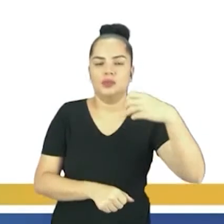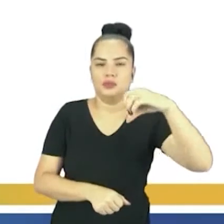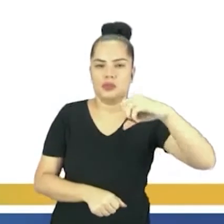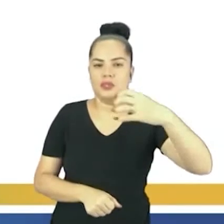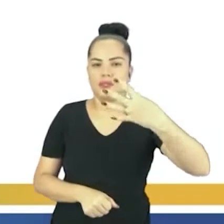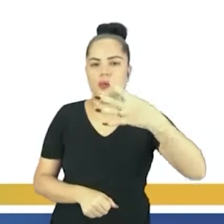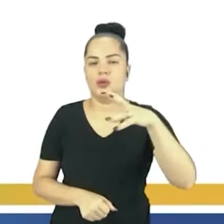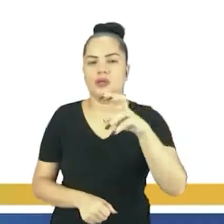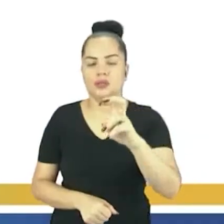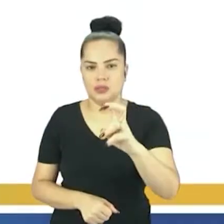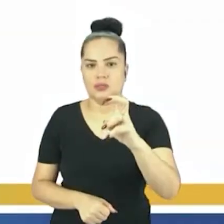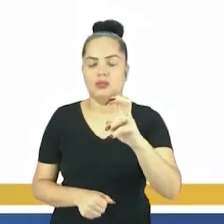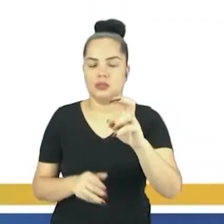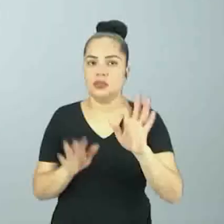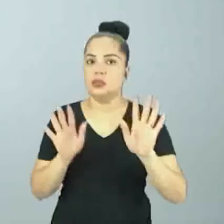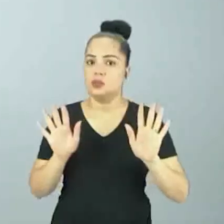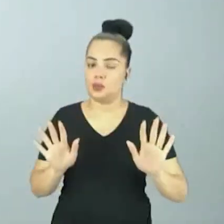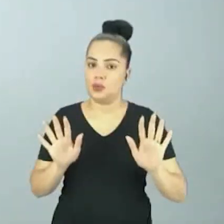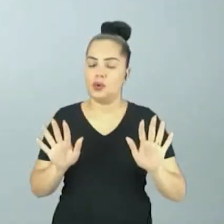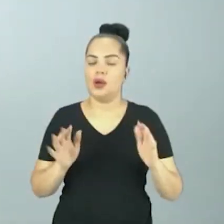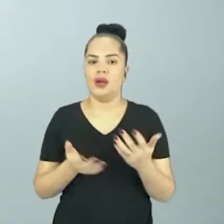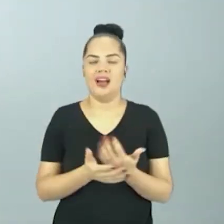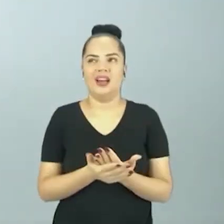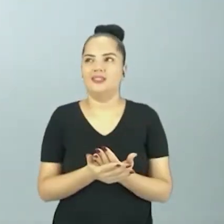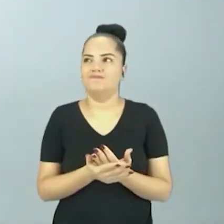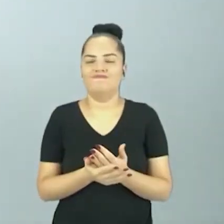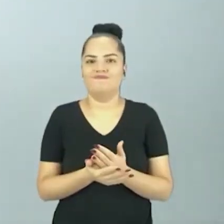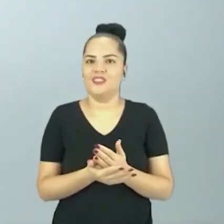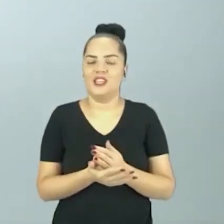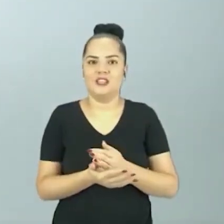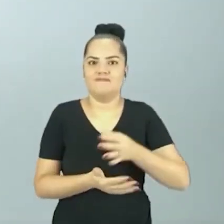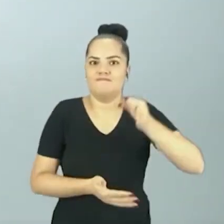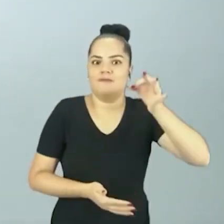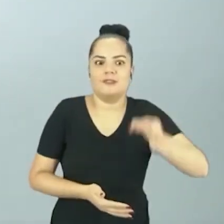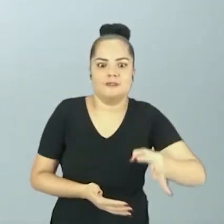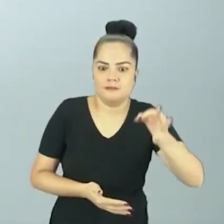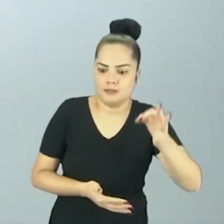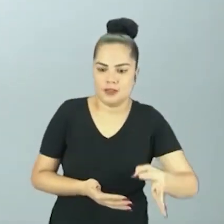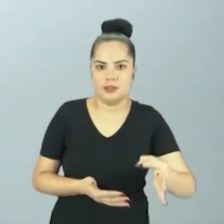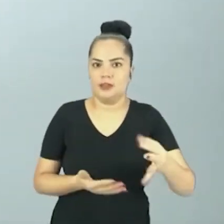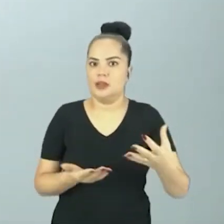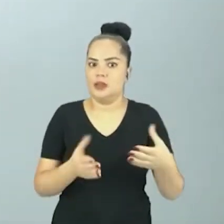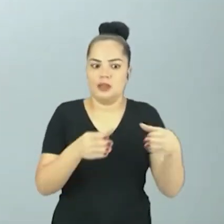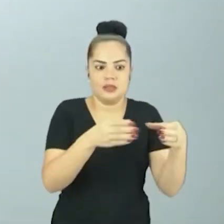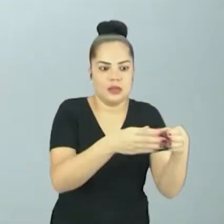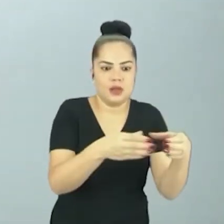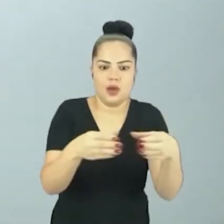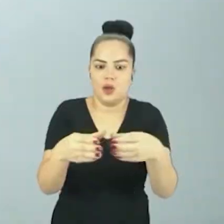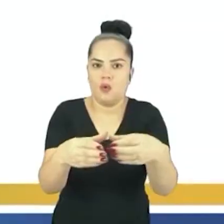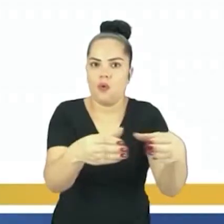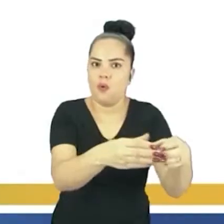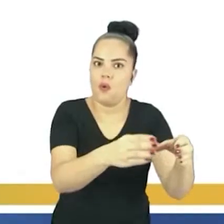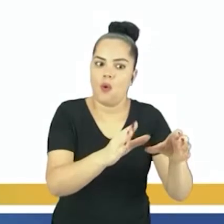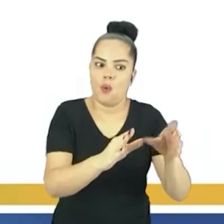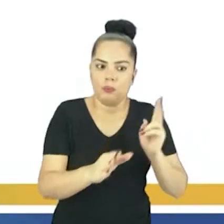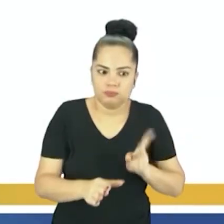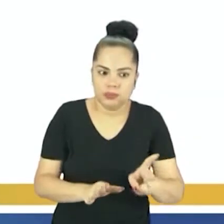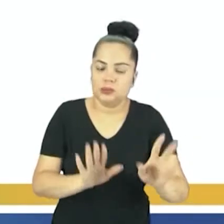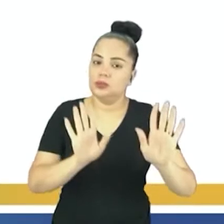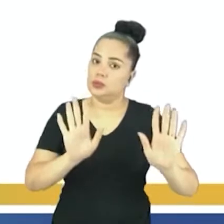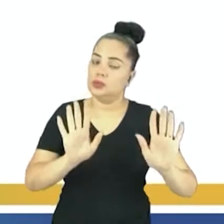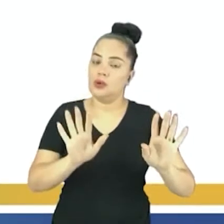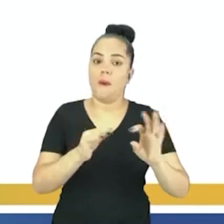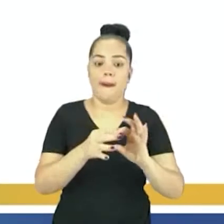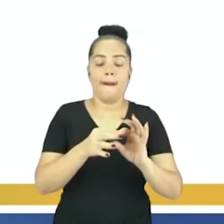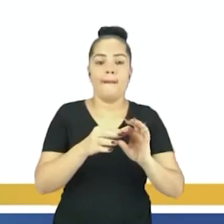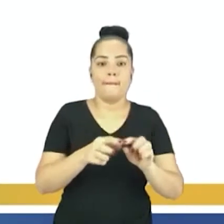promover a garantia da manutenção das suas próprias colônias. Porém, a independência de alguns